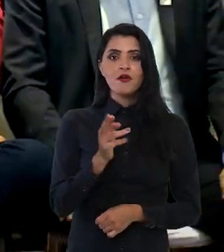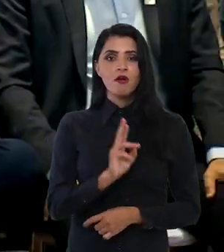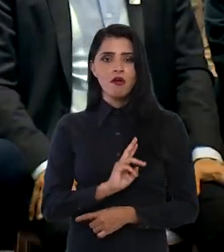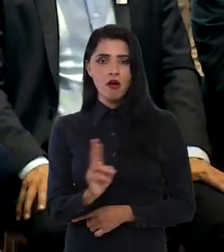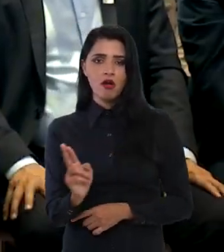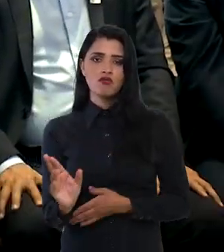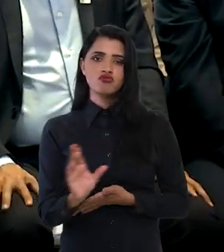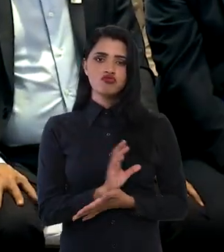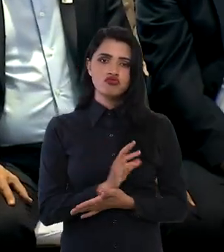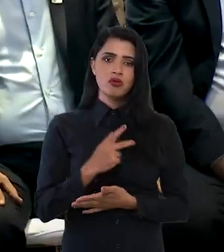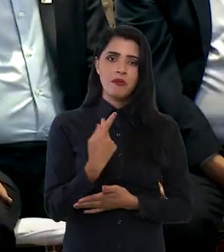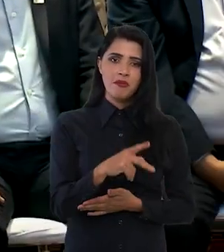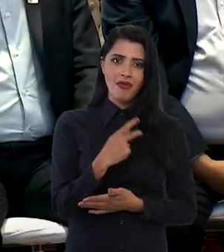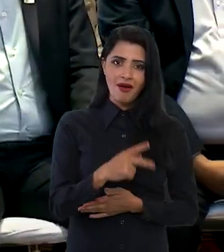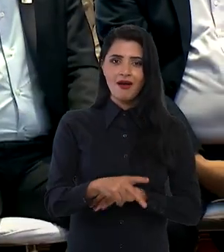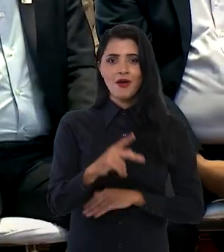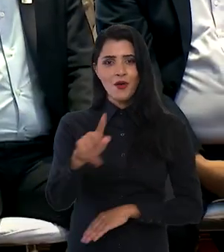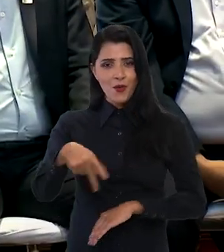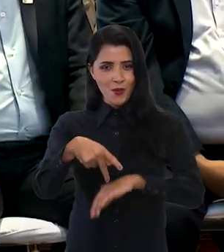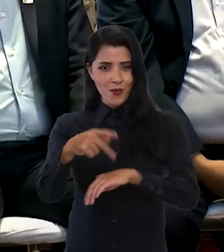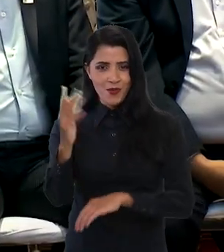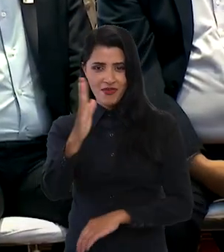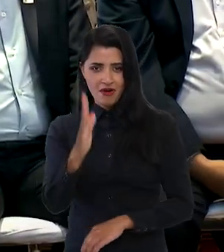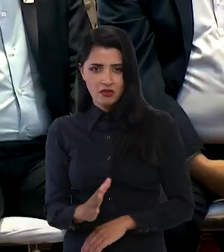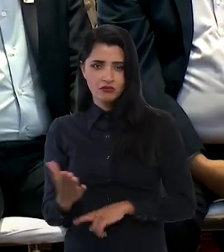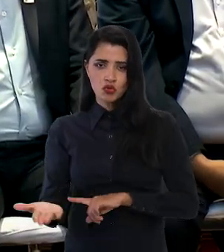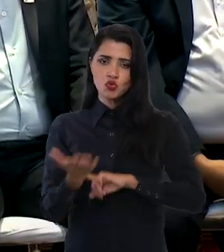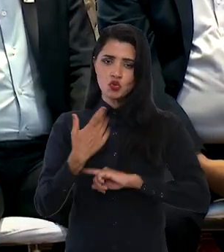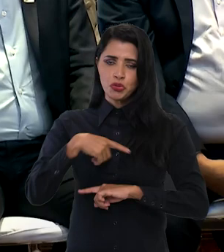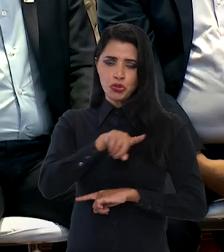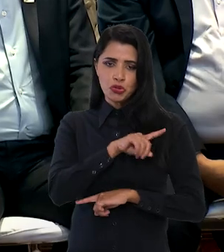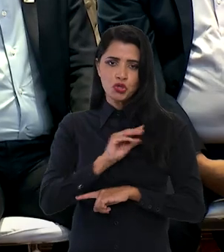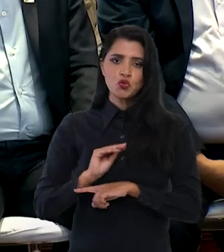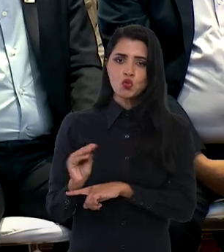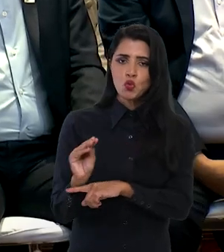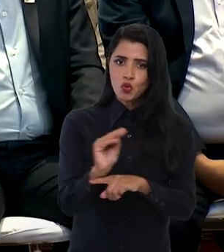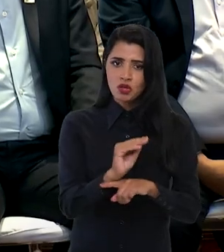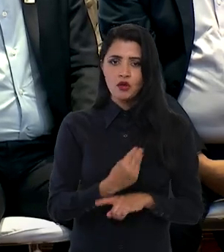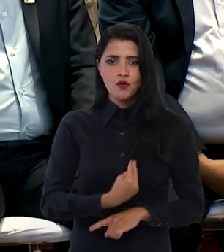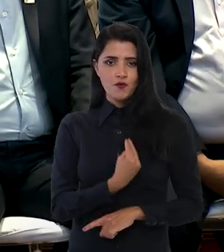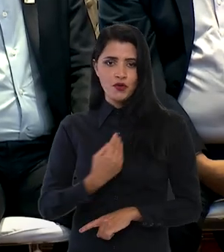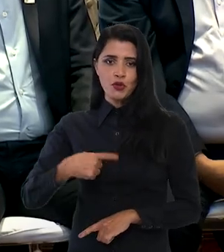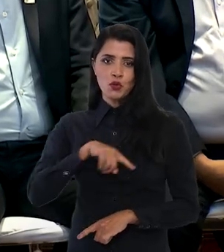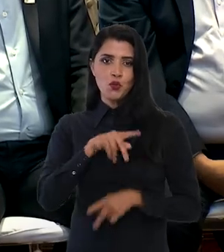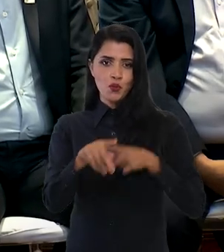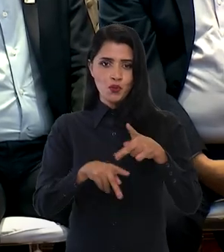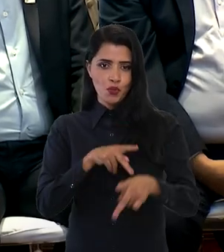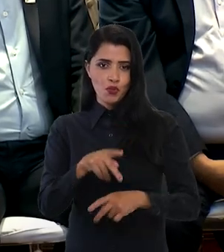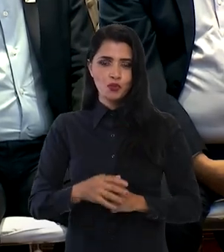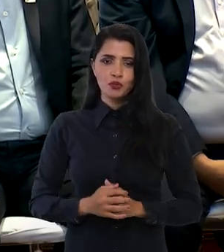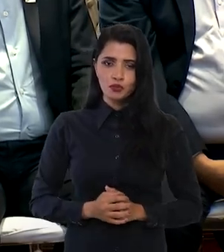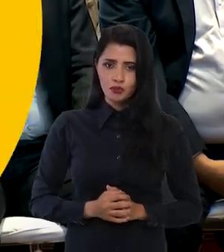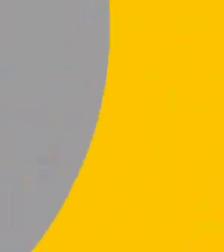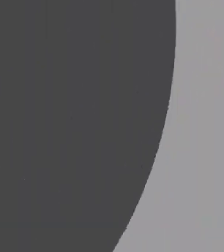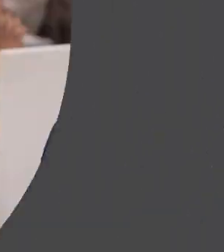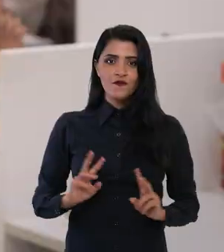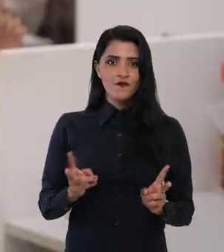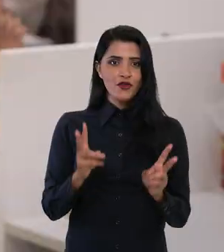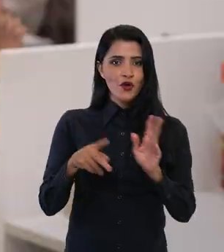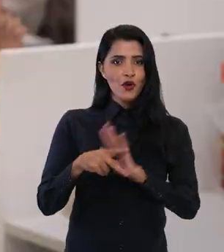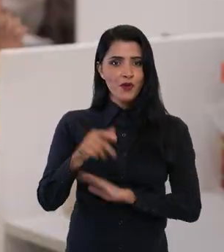milhares de reais para os cofres desse país para ajudar a gente a cuidar da vida do nosso povo.